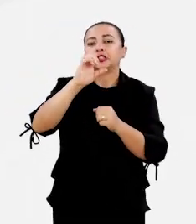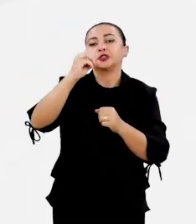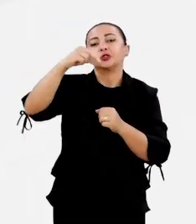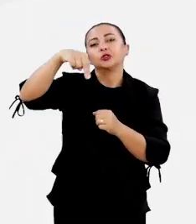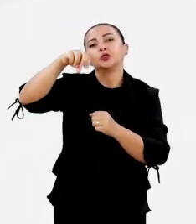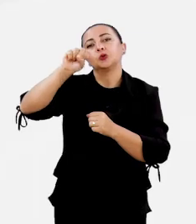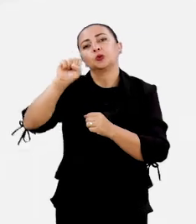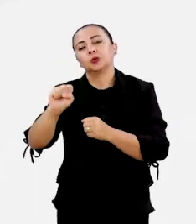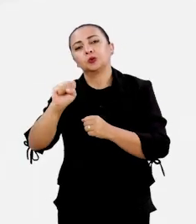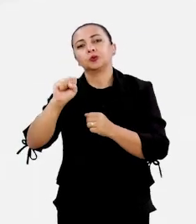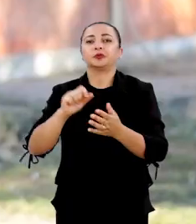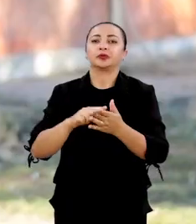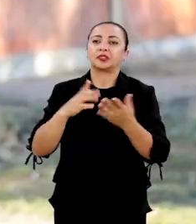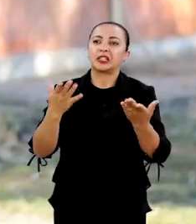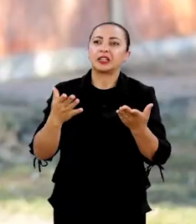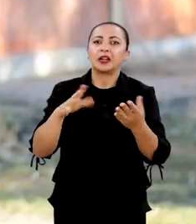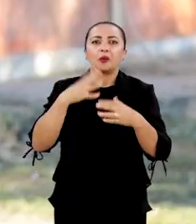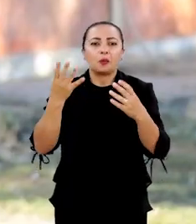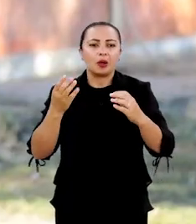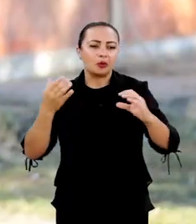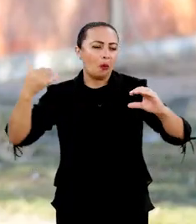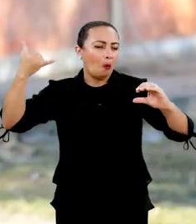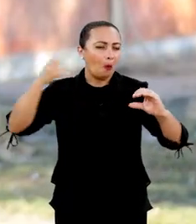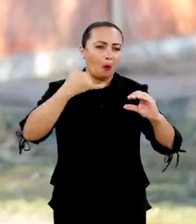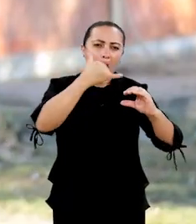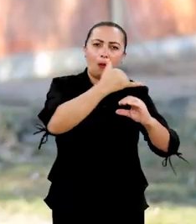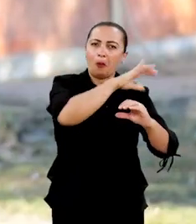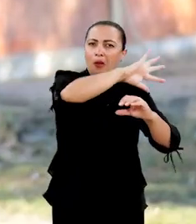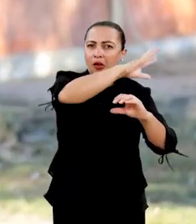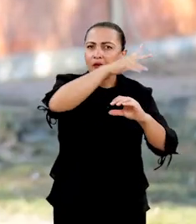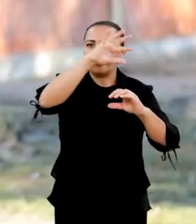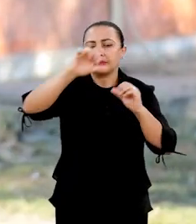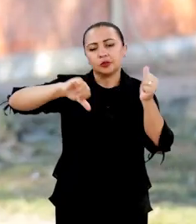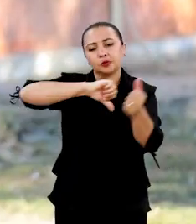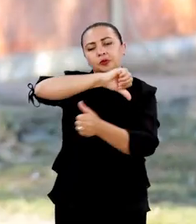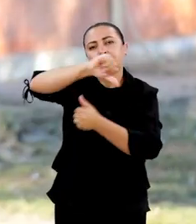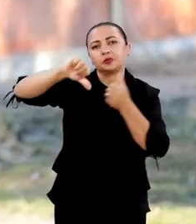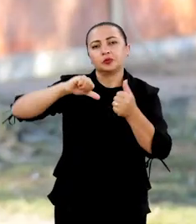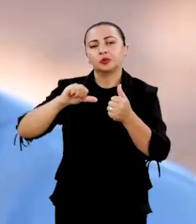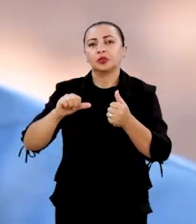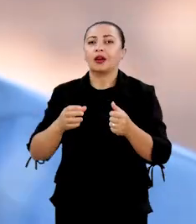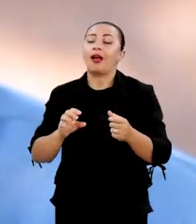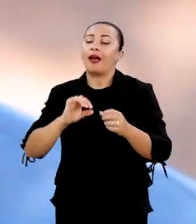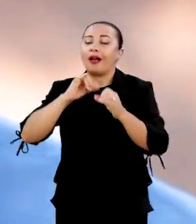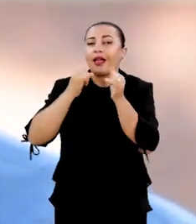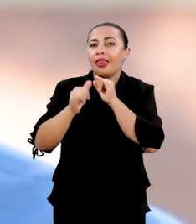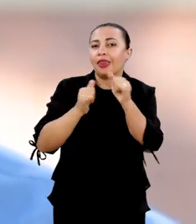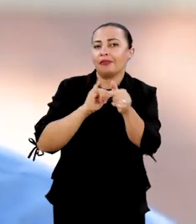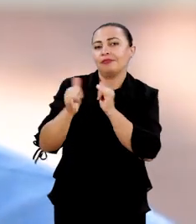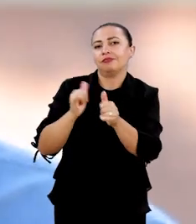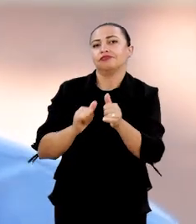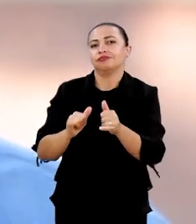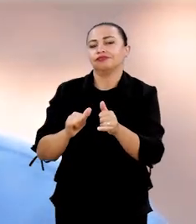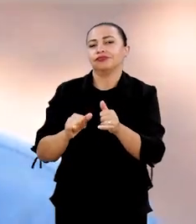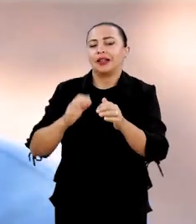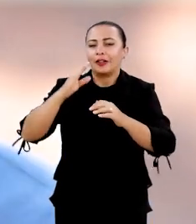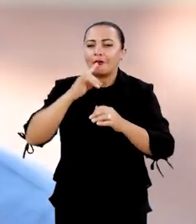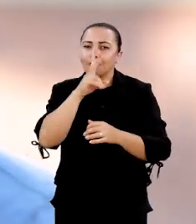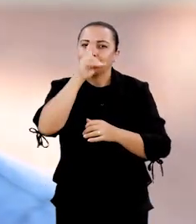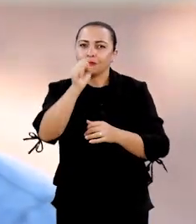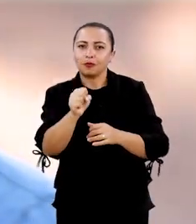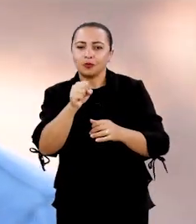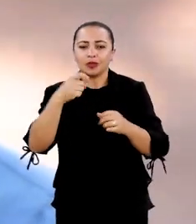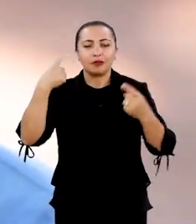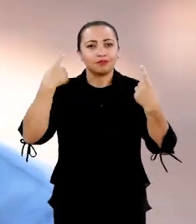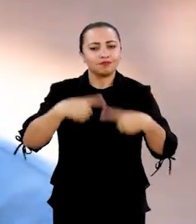constituído de íons. E, ao interferir, ele muda a densidade eletrônica. E essa mudança de